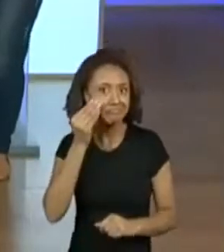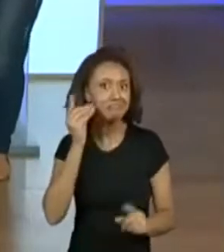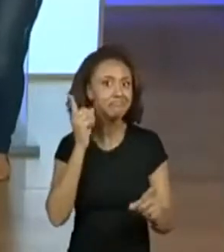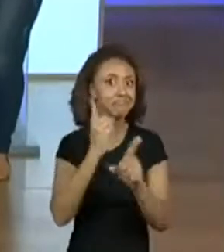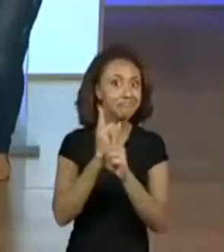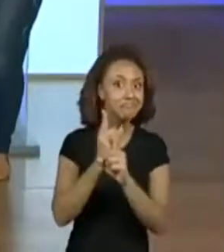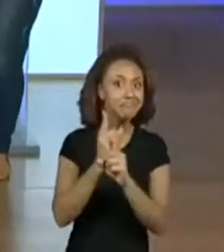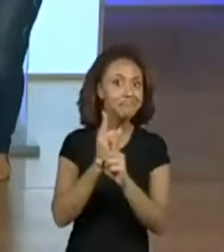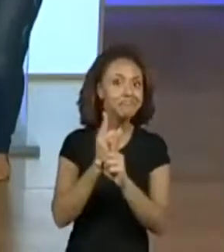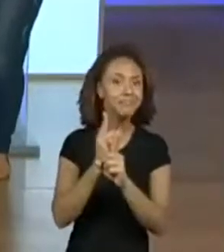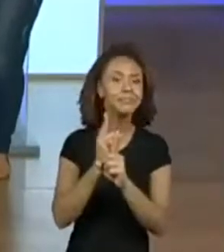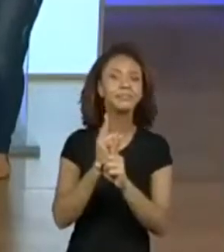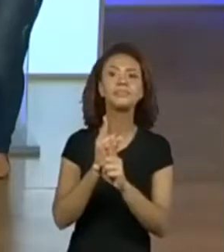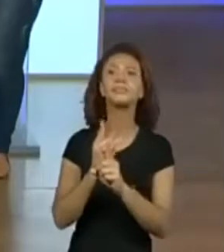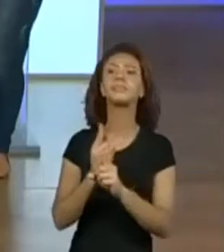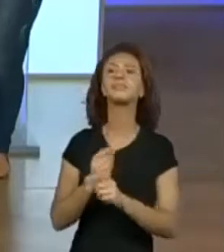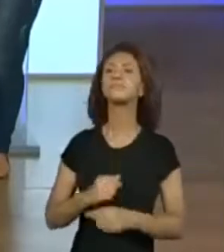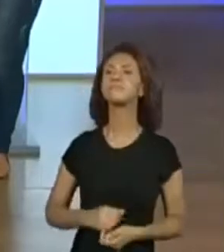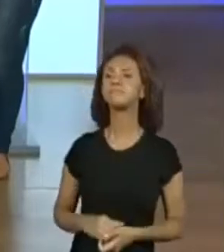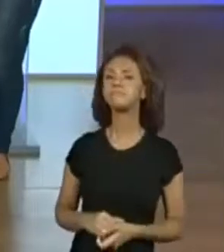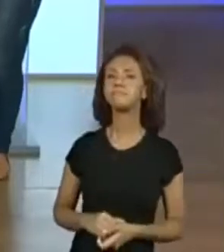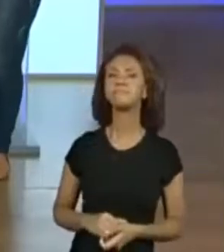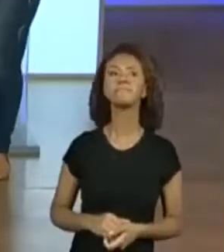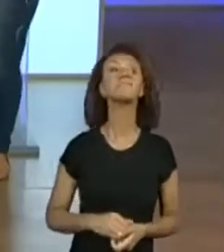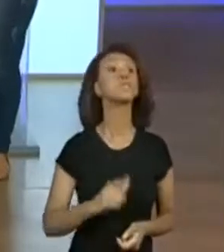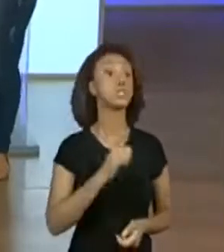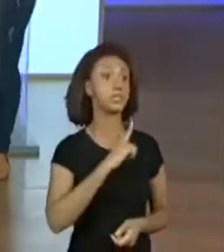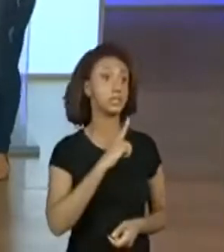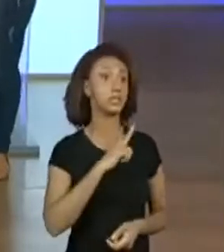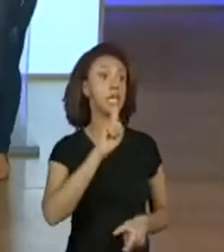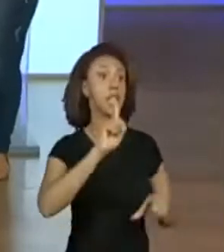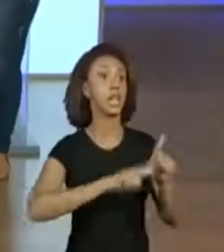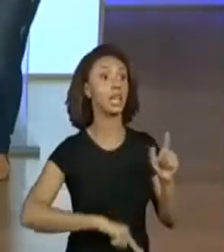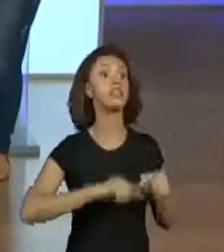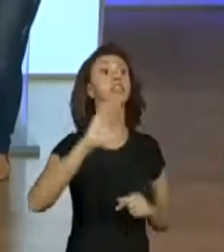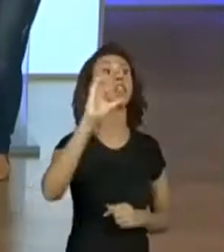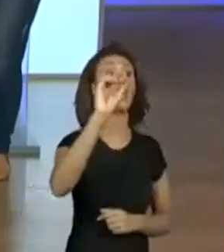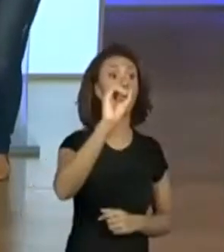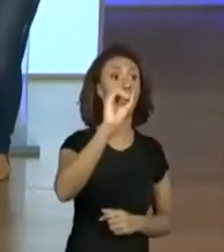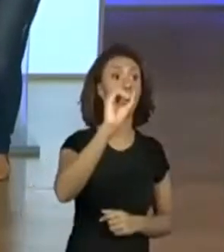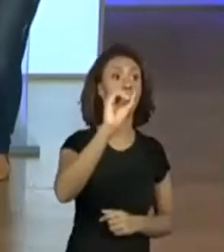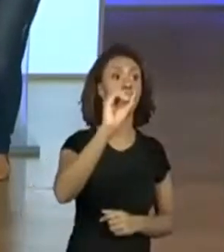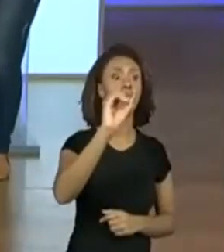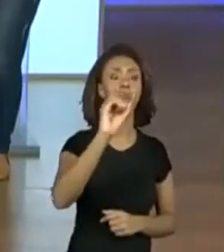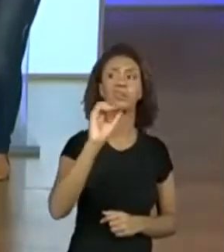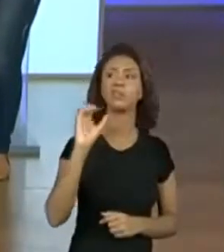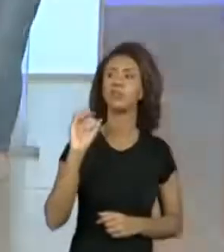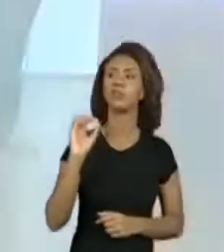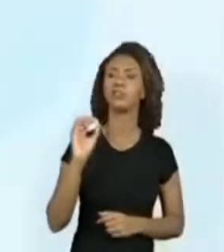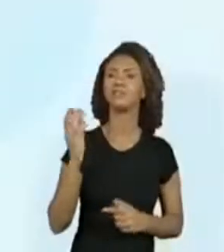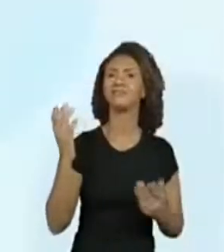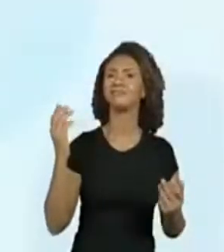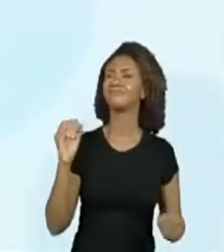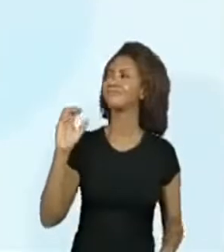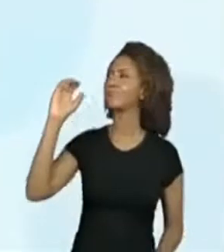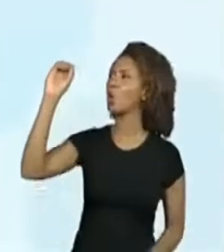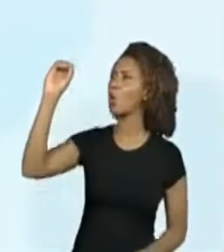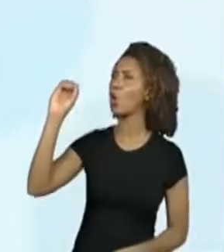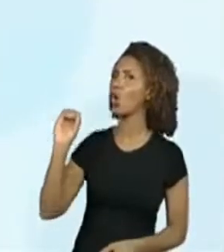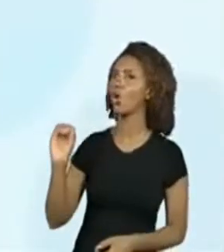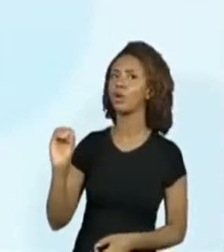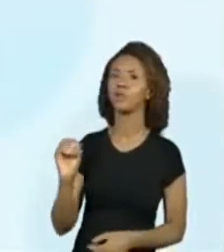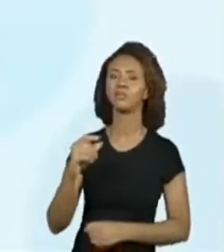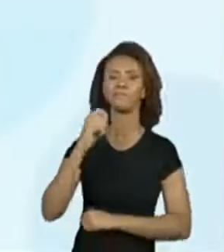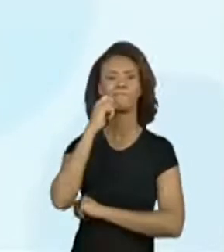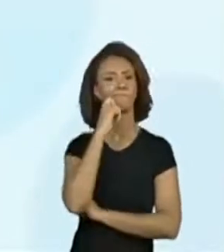Bambolê tem O. Professora, ó, eu tenho a letra O aqui e eu tenho a letra O aqui. Essas